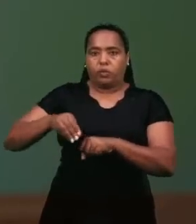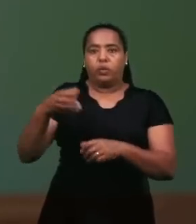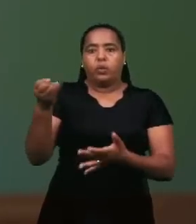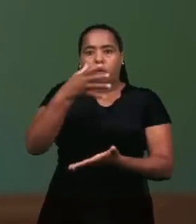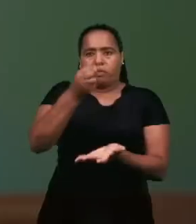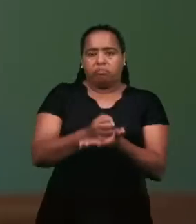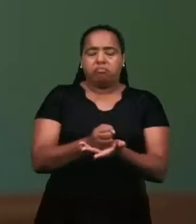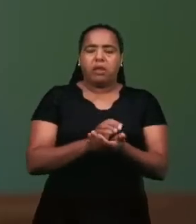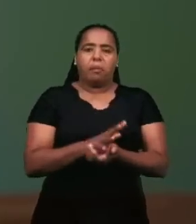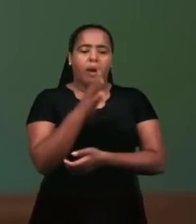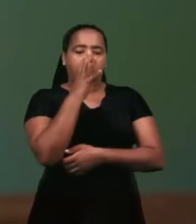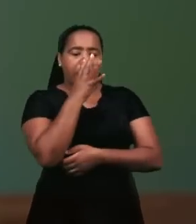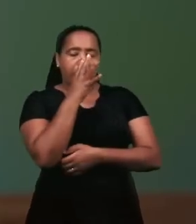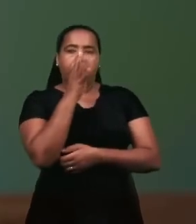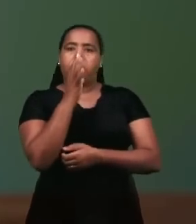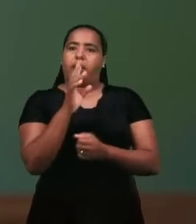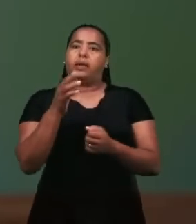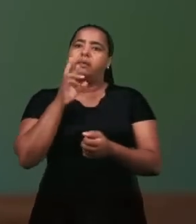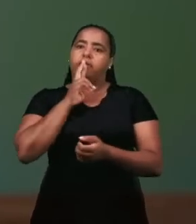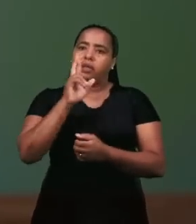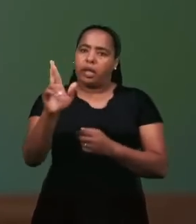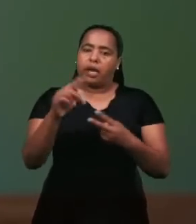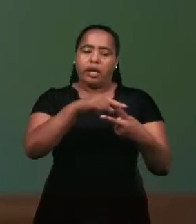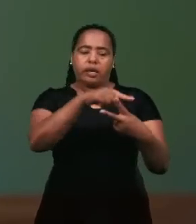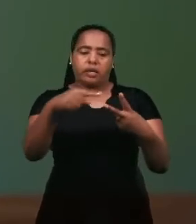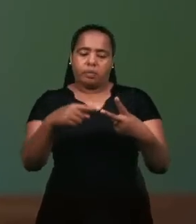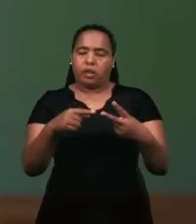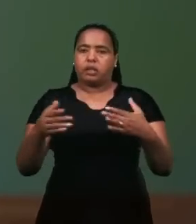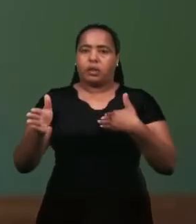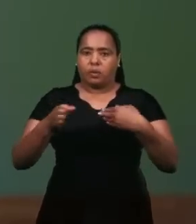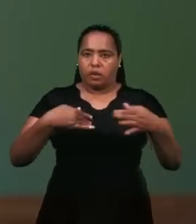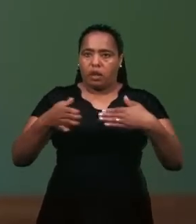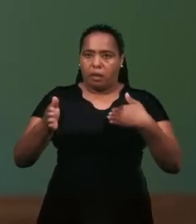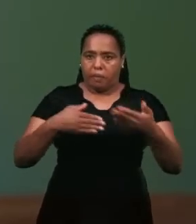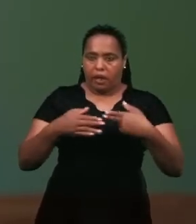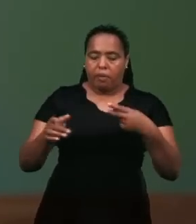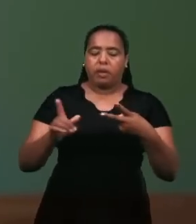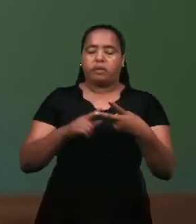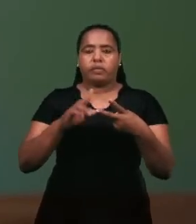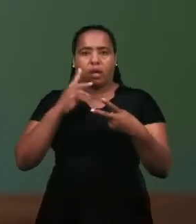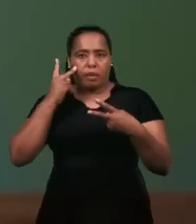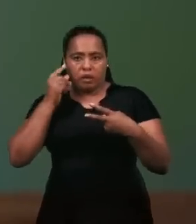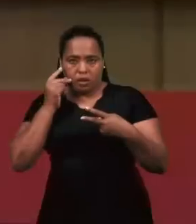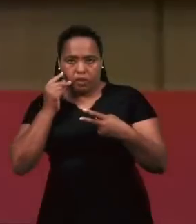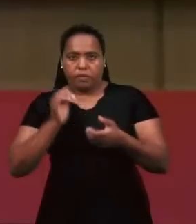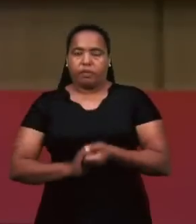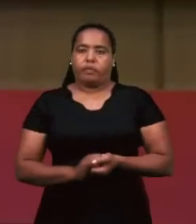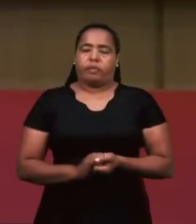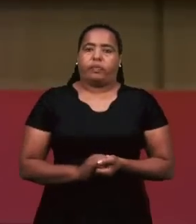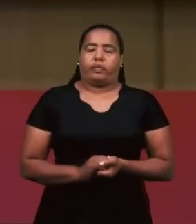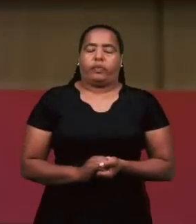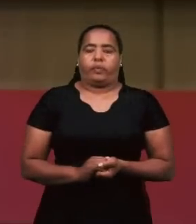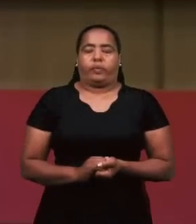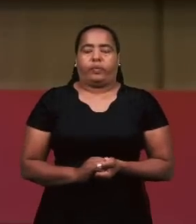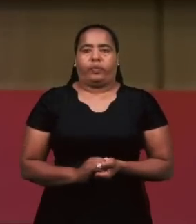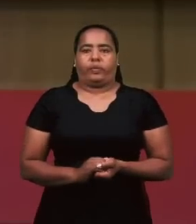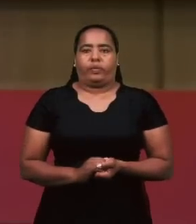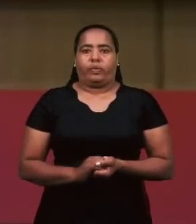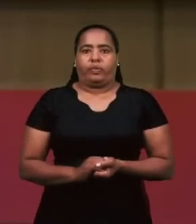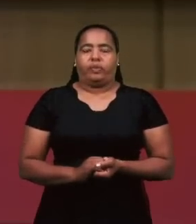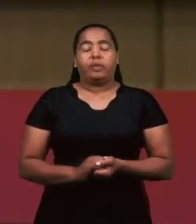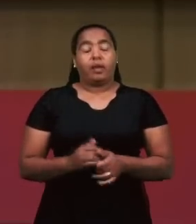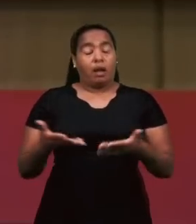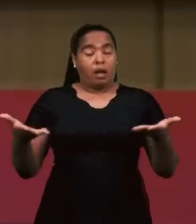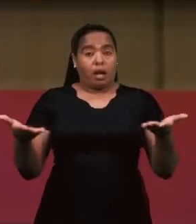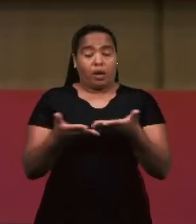das nossas duas irmãs, a do Panamá e também a irmã Maria Rita, lá de Alagoas. Muito bem, irmãos, agora chegando